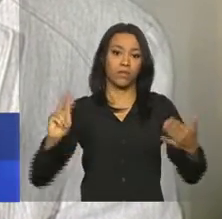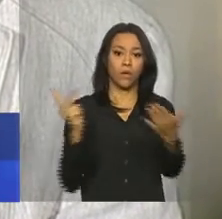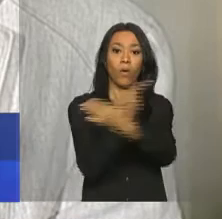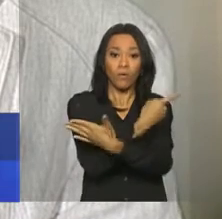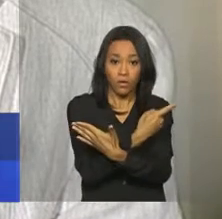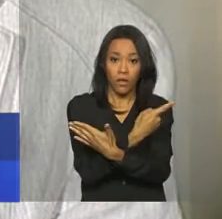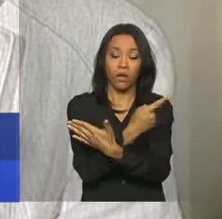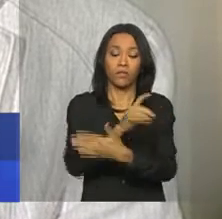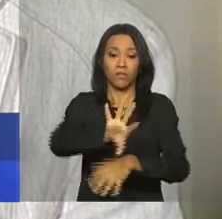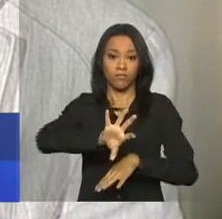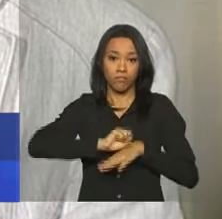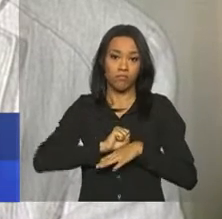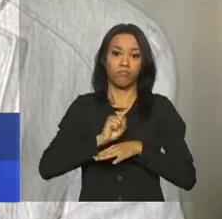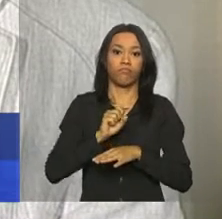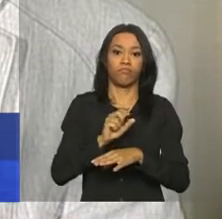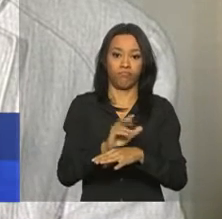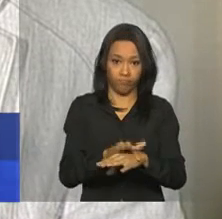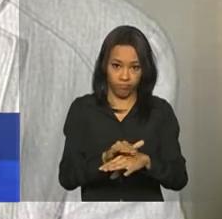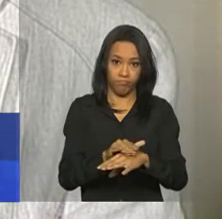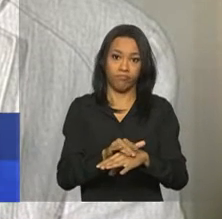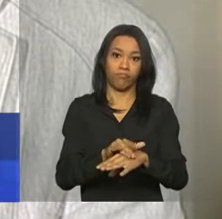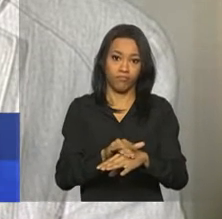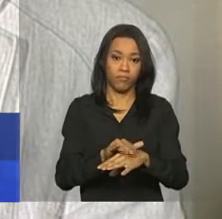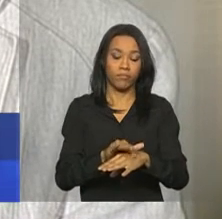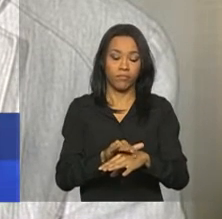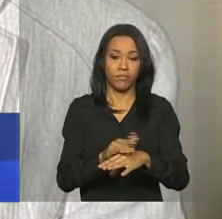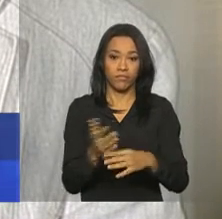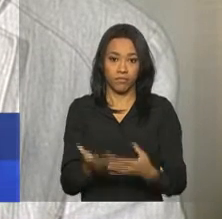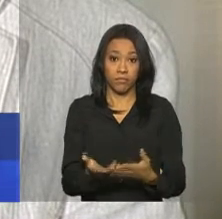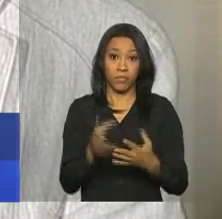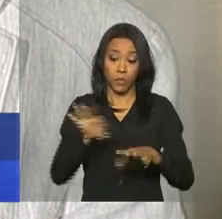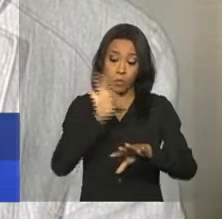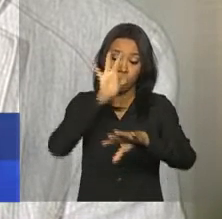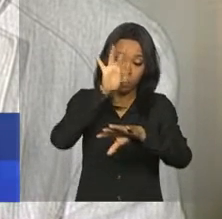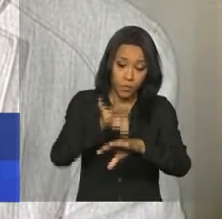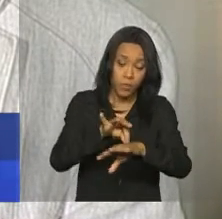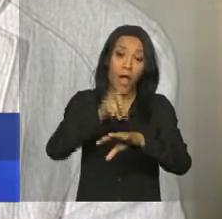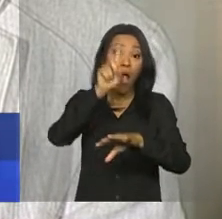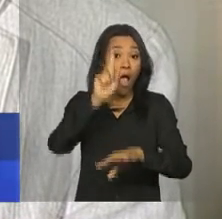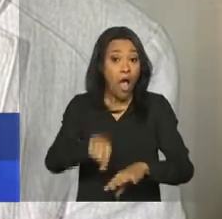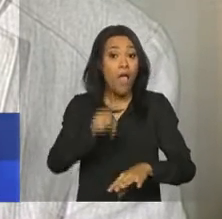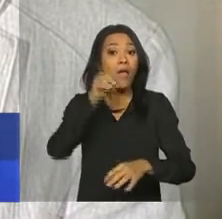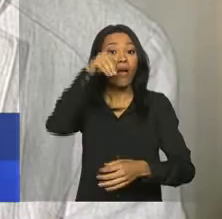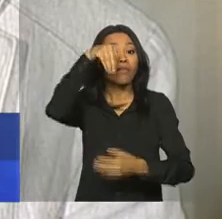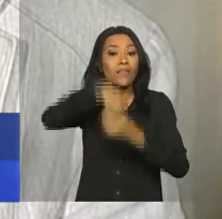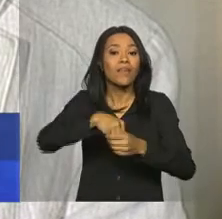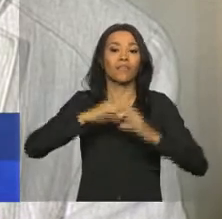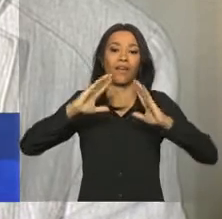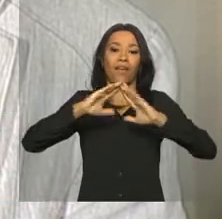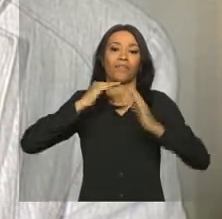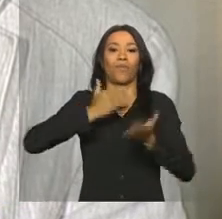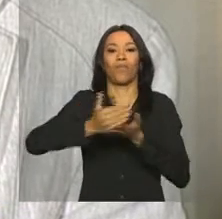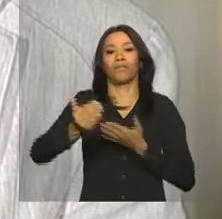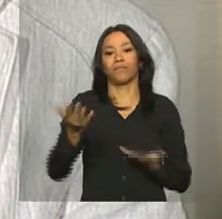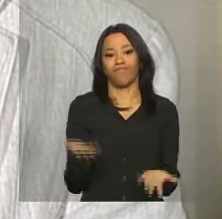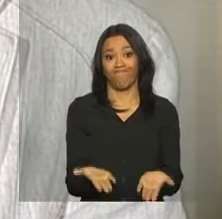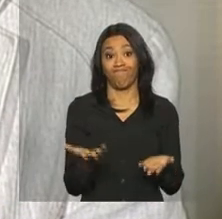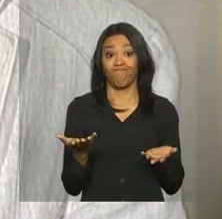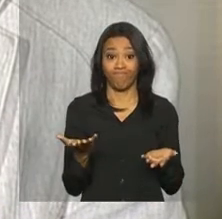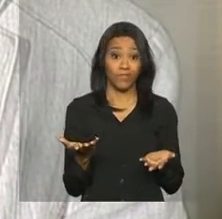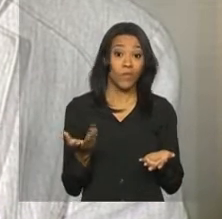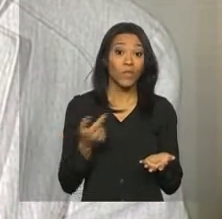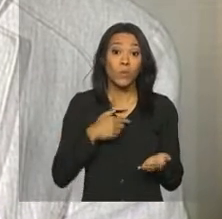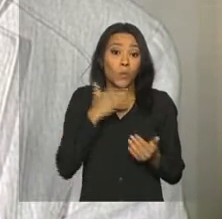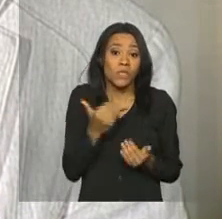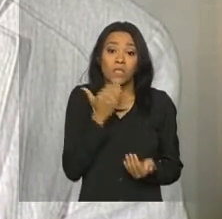da doença provocada pelo mosquito que tem origem dentro da casa das pessoas. Ou seja,